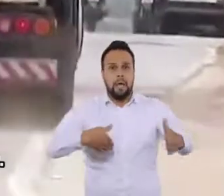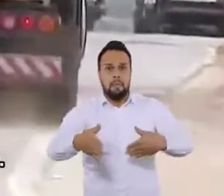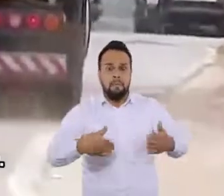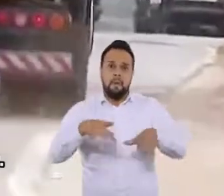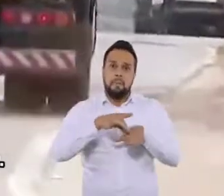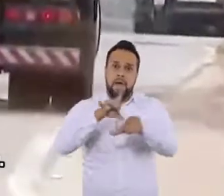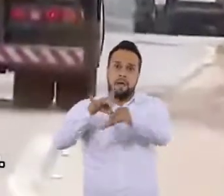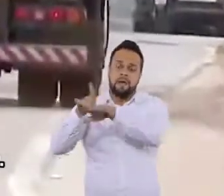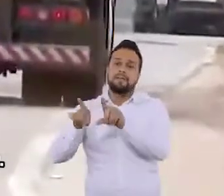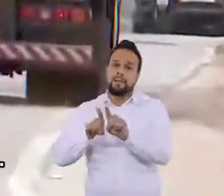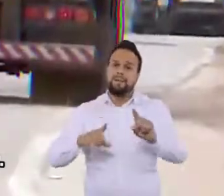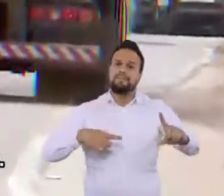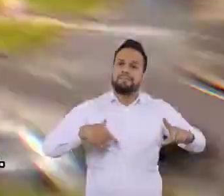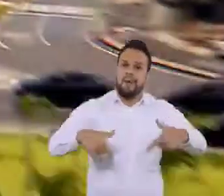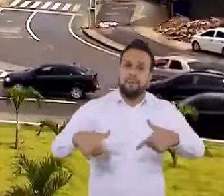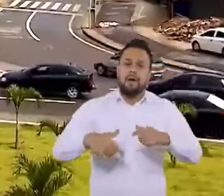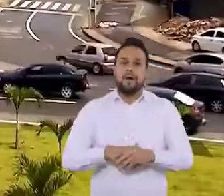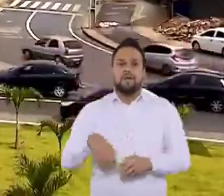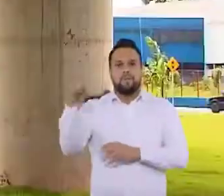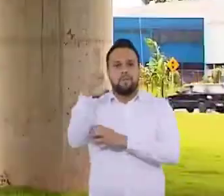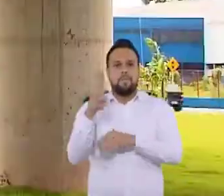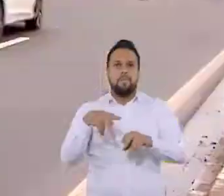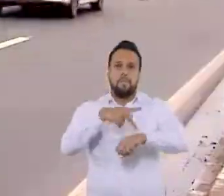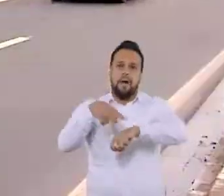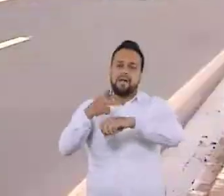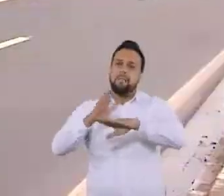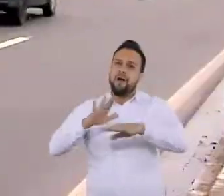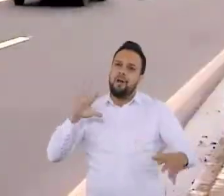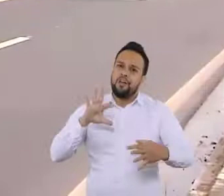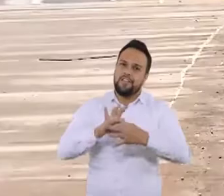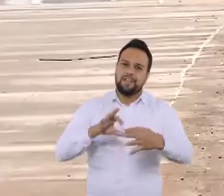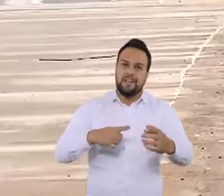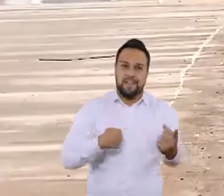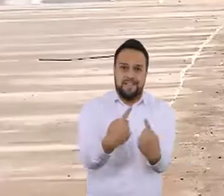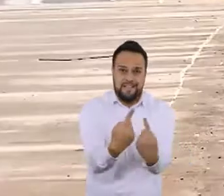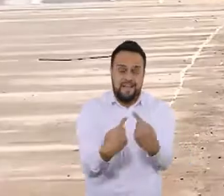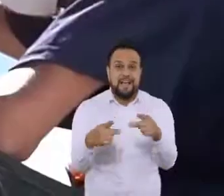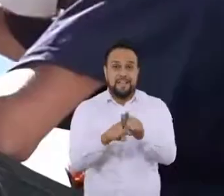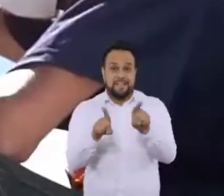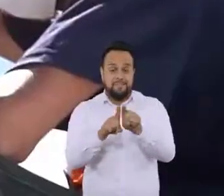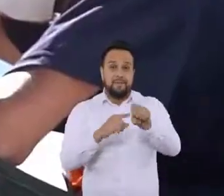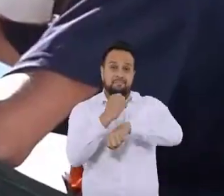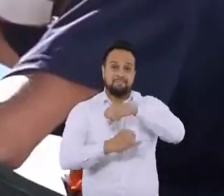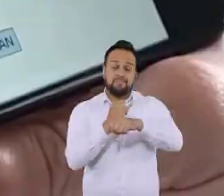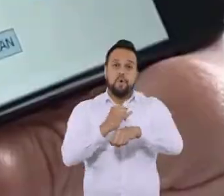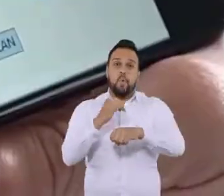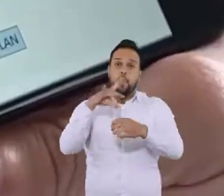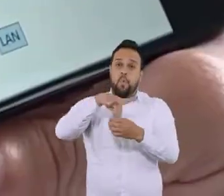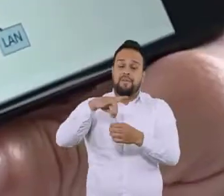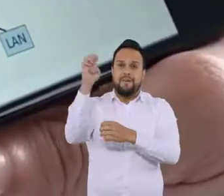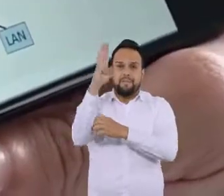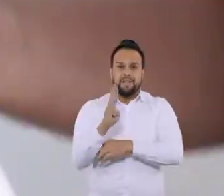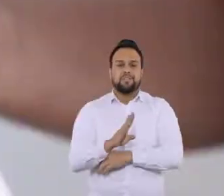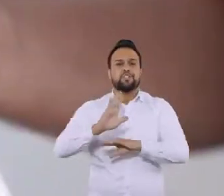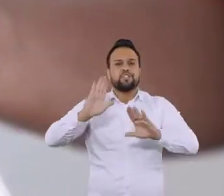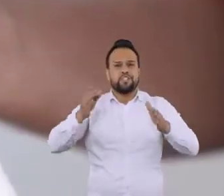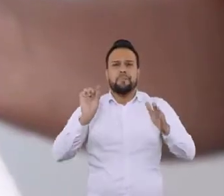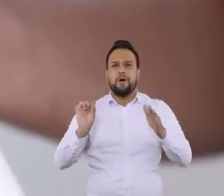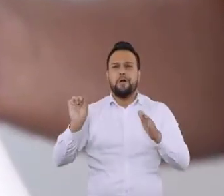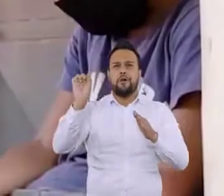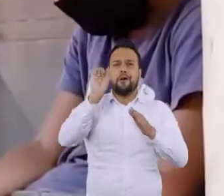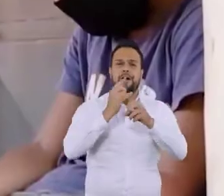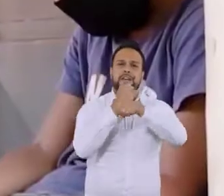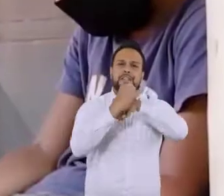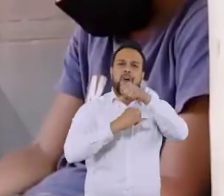escoamento de mercadorias e serviços. É o nosso país cada vez mais conectado pelas estradas e pelo programa Wi-Fi Brasil, que já